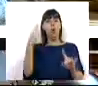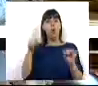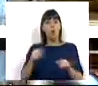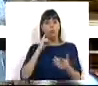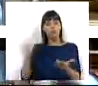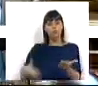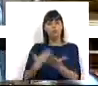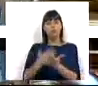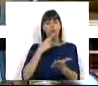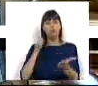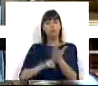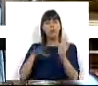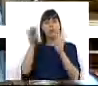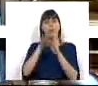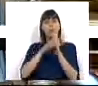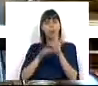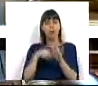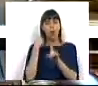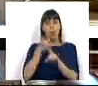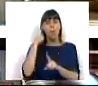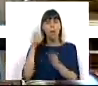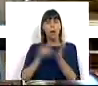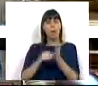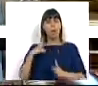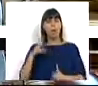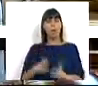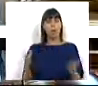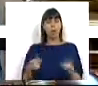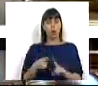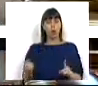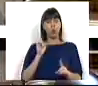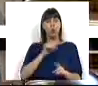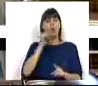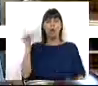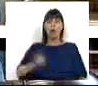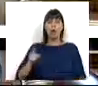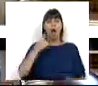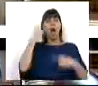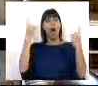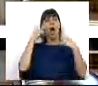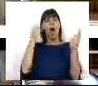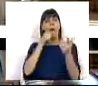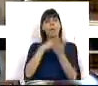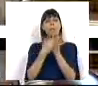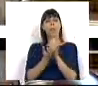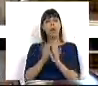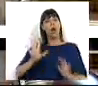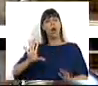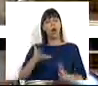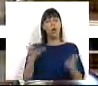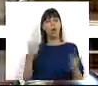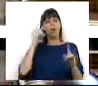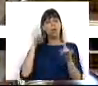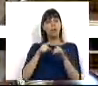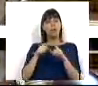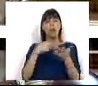era apresentar um verdadeiro programa de combate à pobreza em Portugal. E não estar permanentemente a anunciar medidas ao país, no